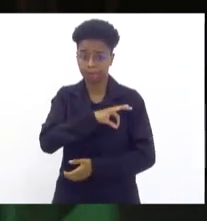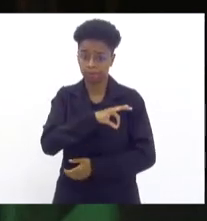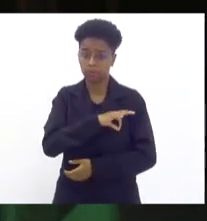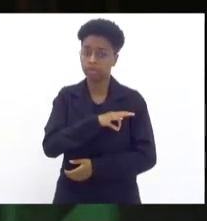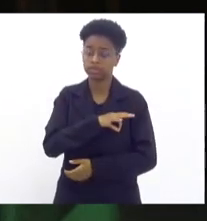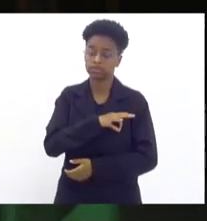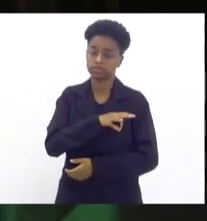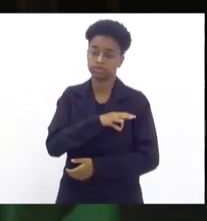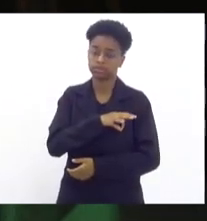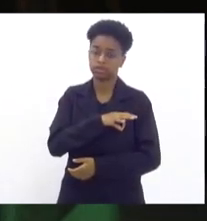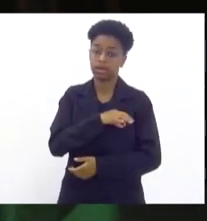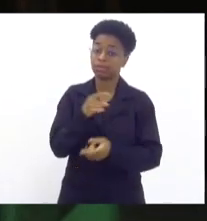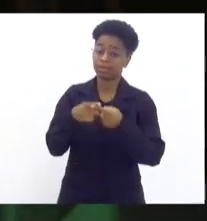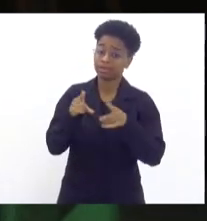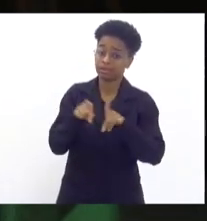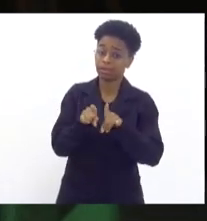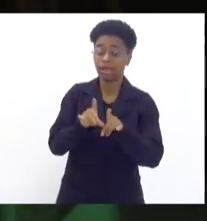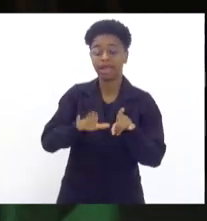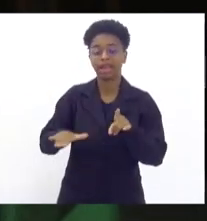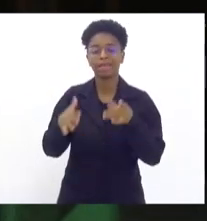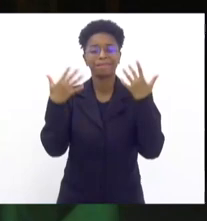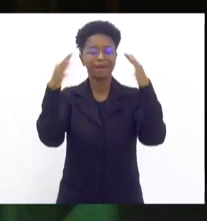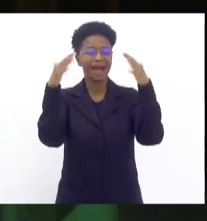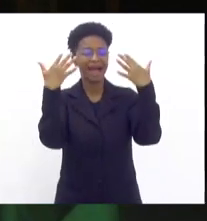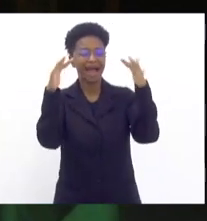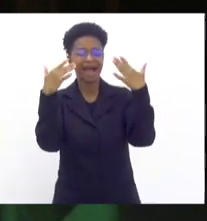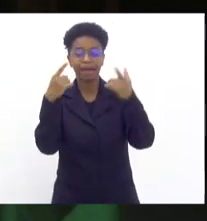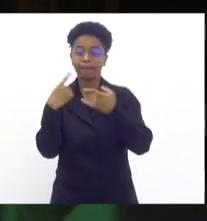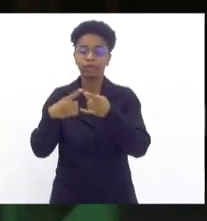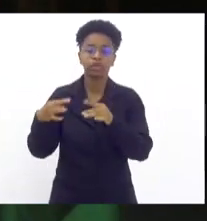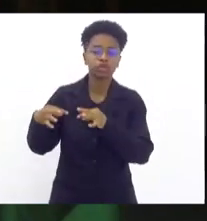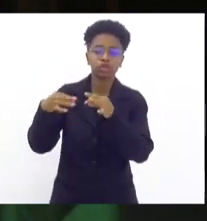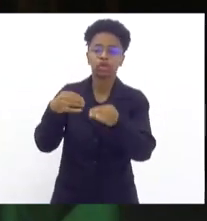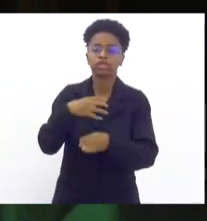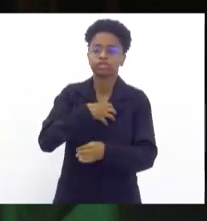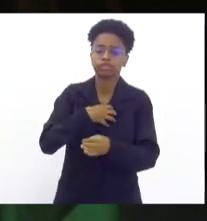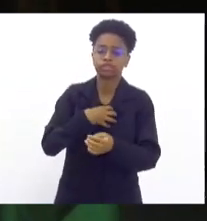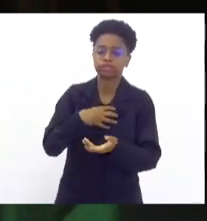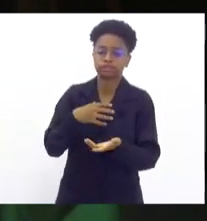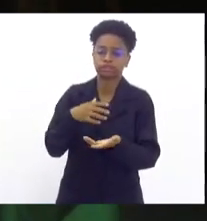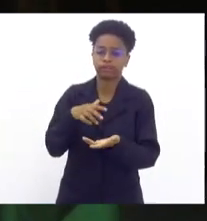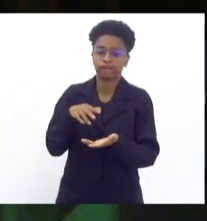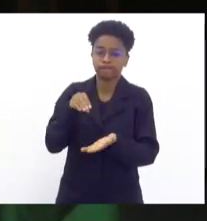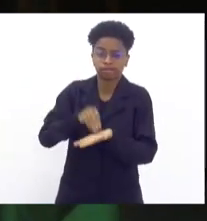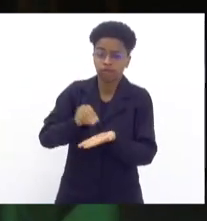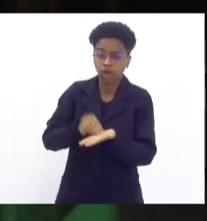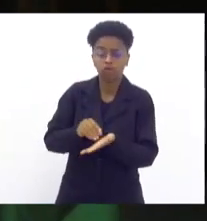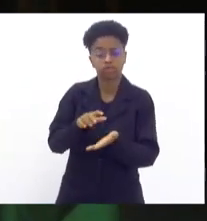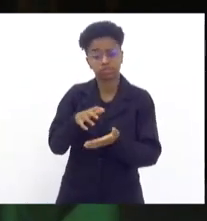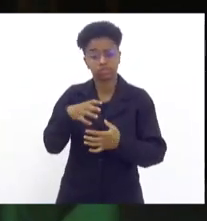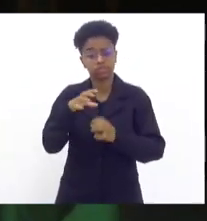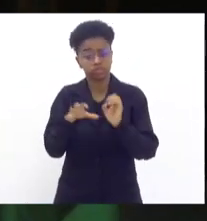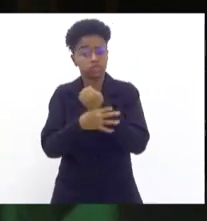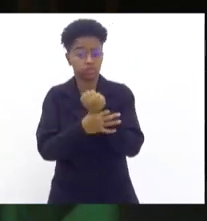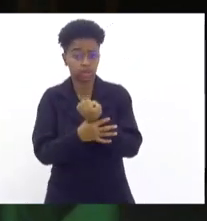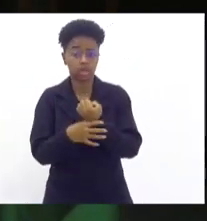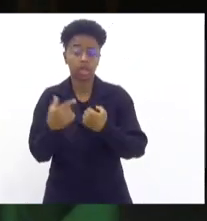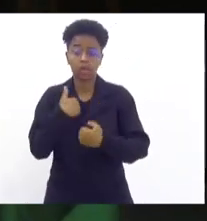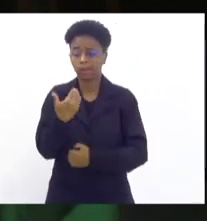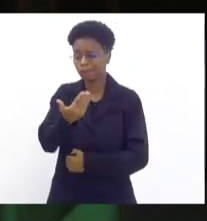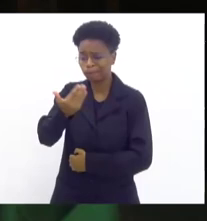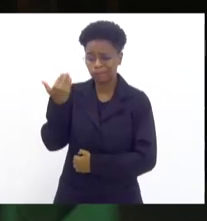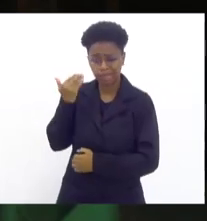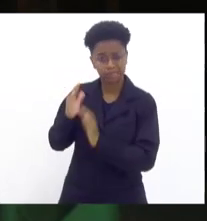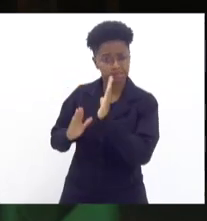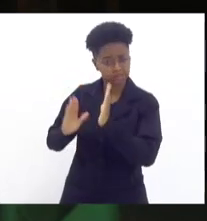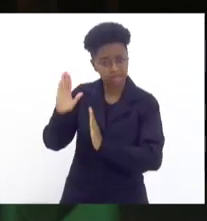até as crianças aplaudem, porque todo mundo se sentia inseguro, todo mundo se sente inseguro. Eu sou de um tempo